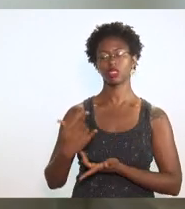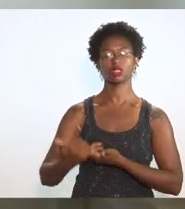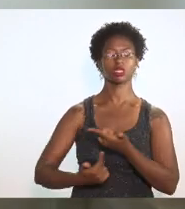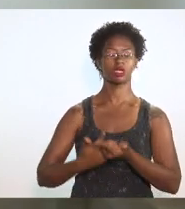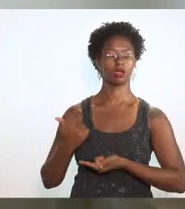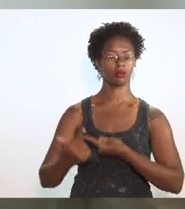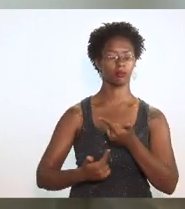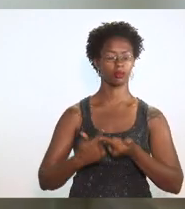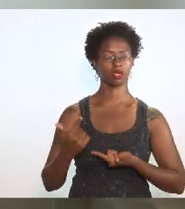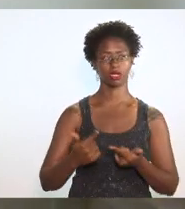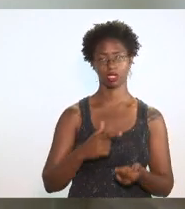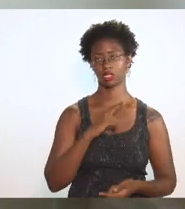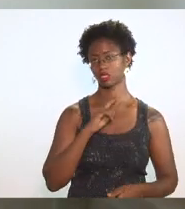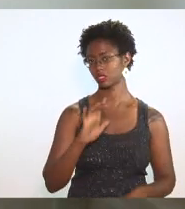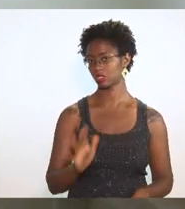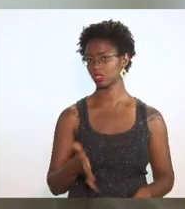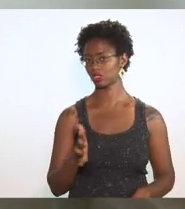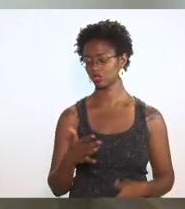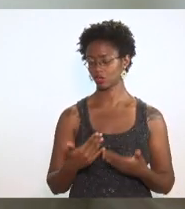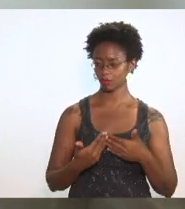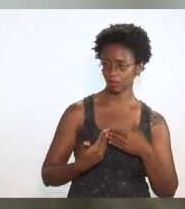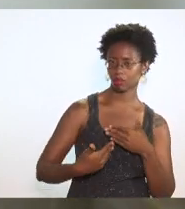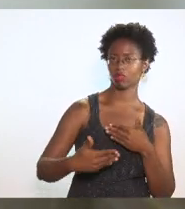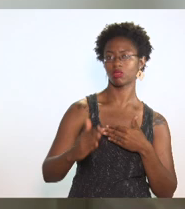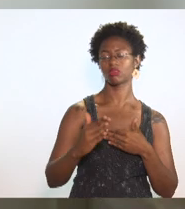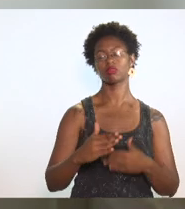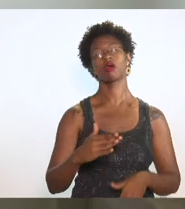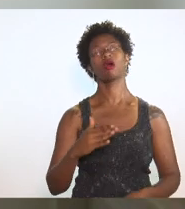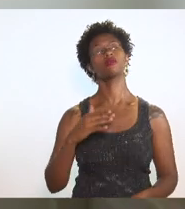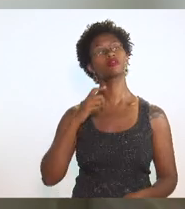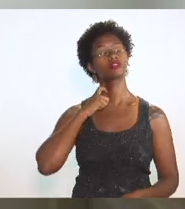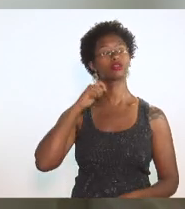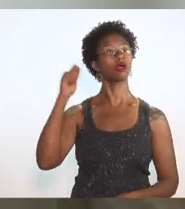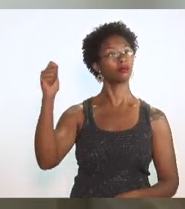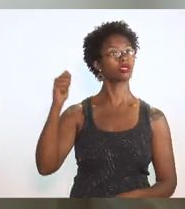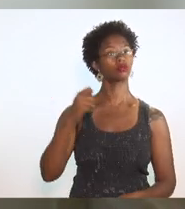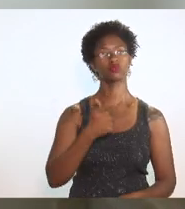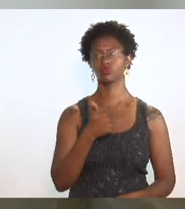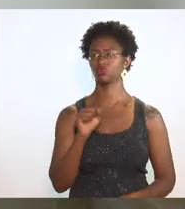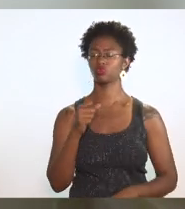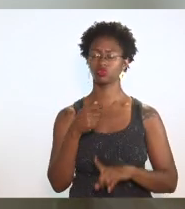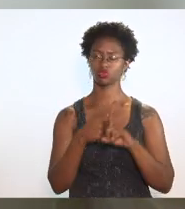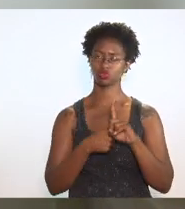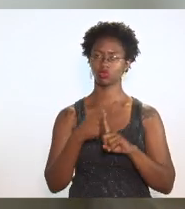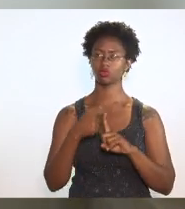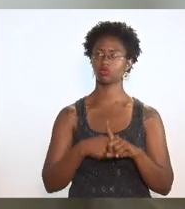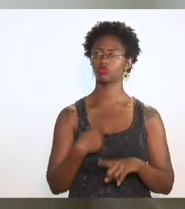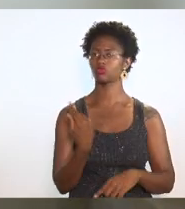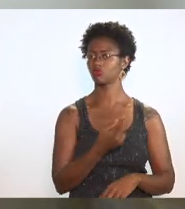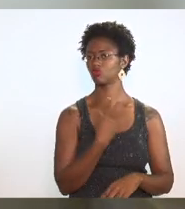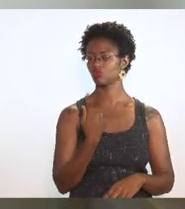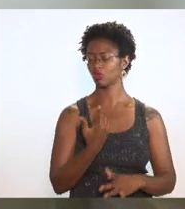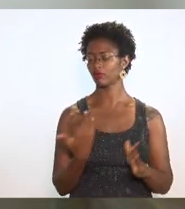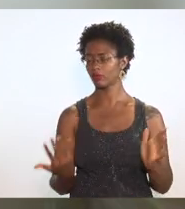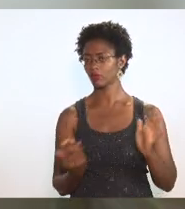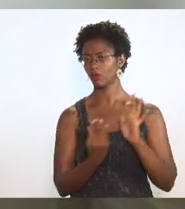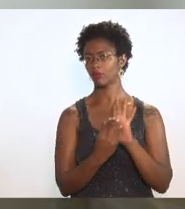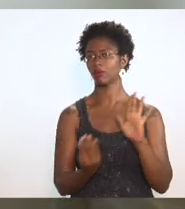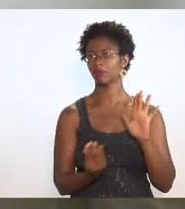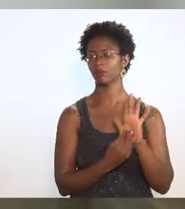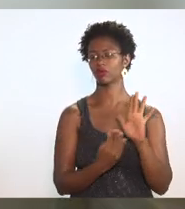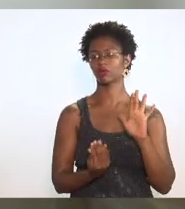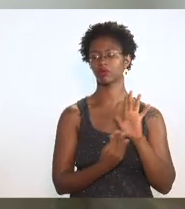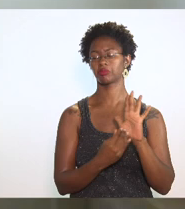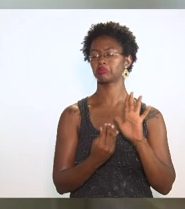a que já existe a partir de abril, e, em 18 meses, vamos implementar uma